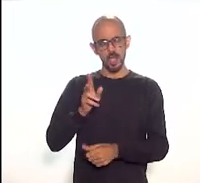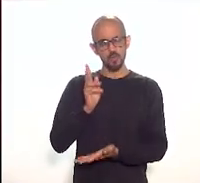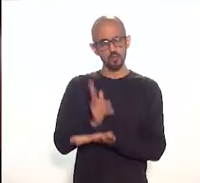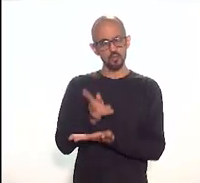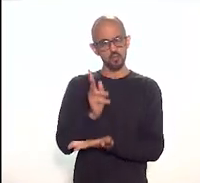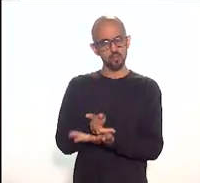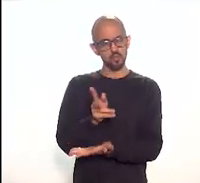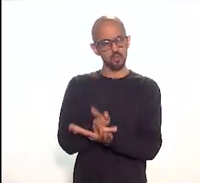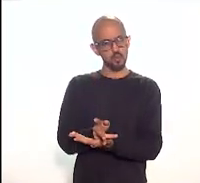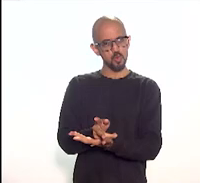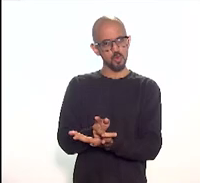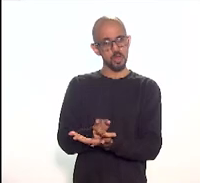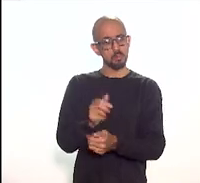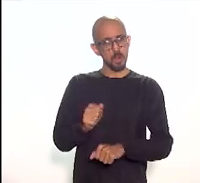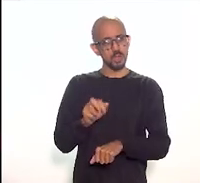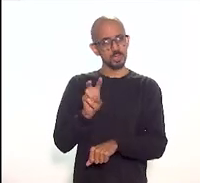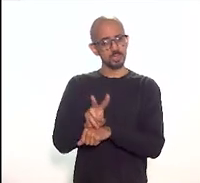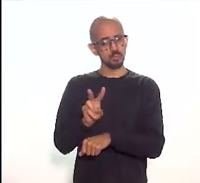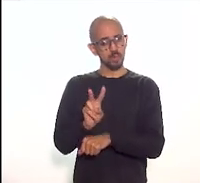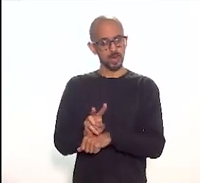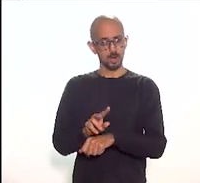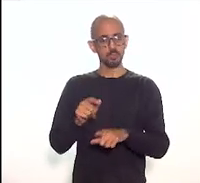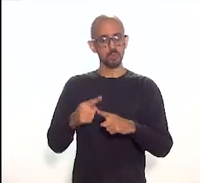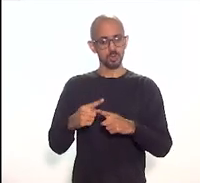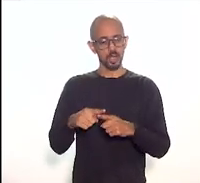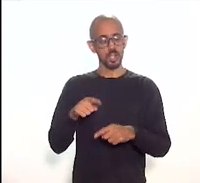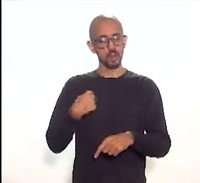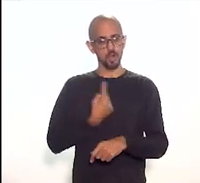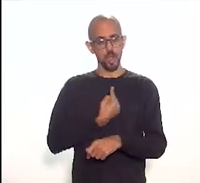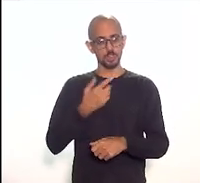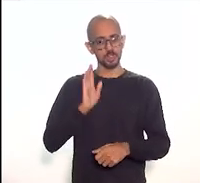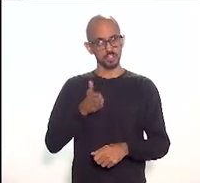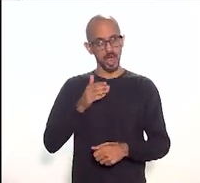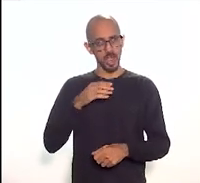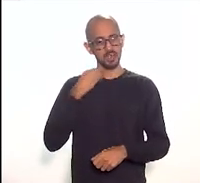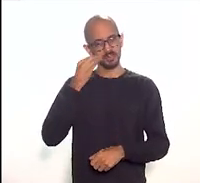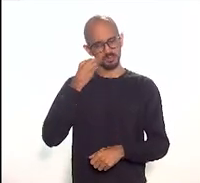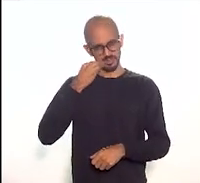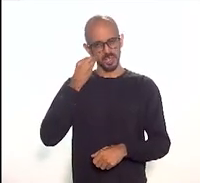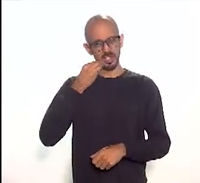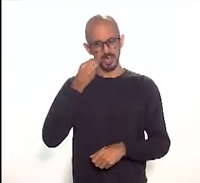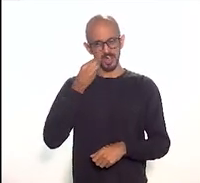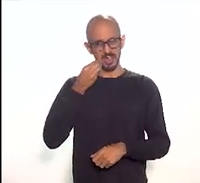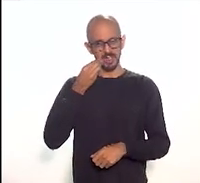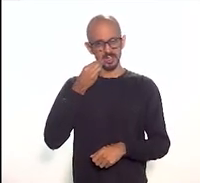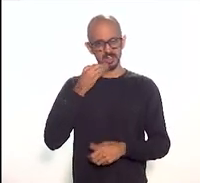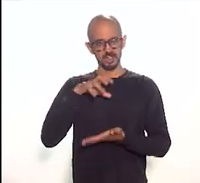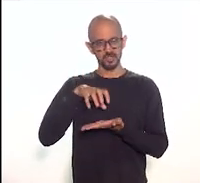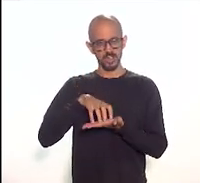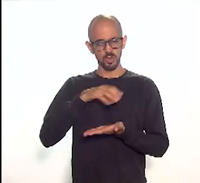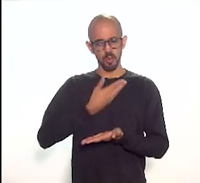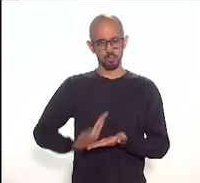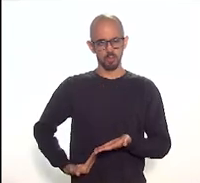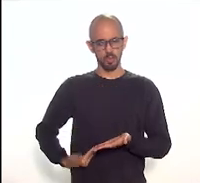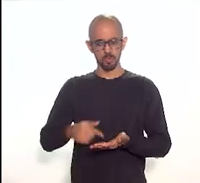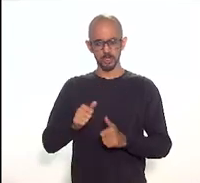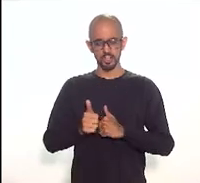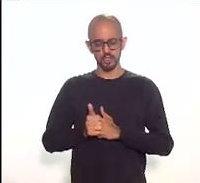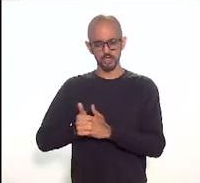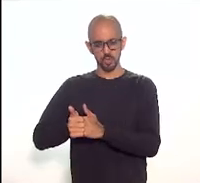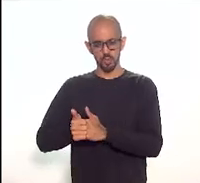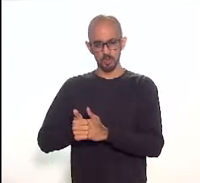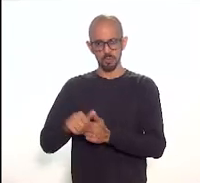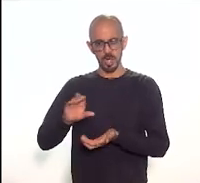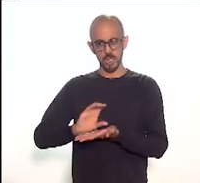pode ser suprimido como nós que já trabalhamos na esfera pública e acompanhamos a elaboração dos orçamentos anuais para as